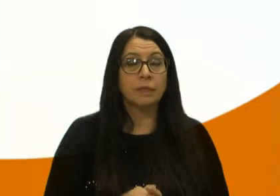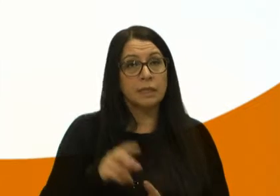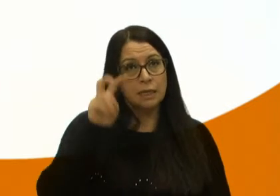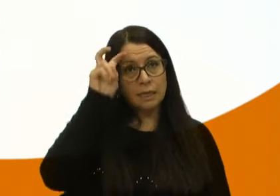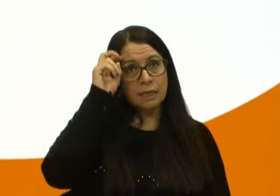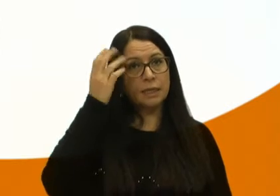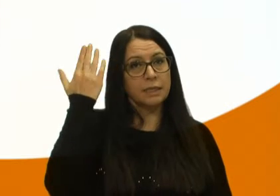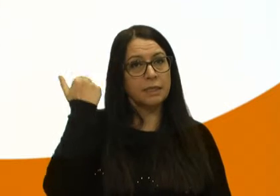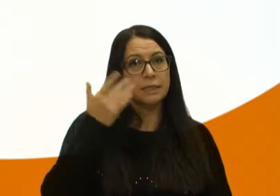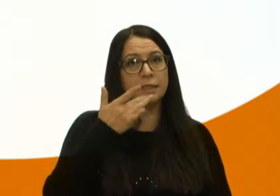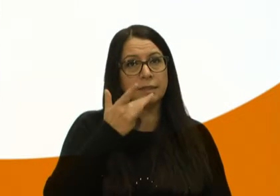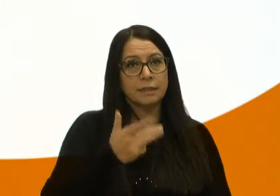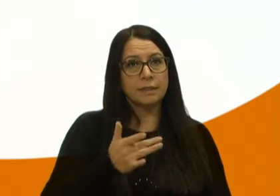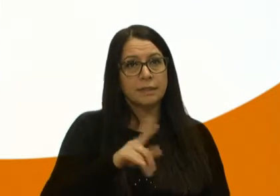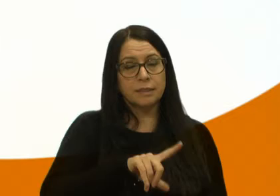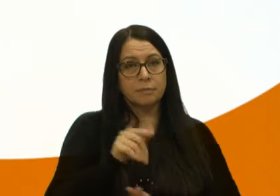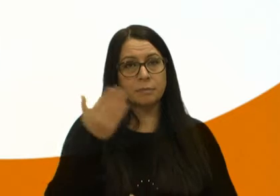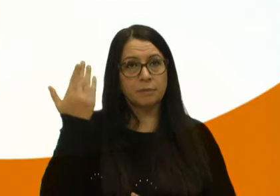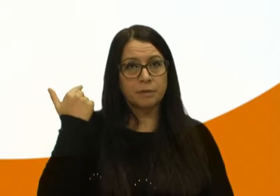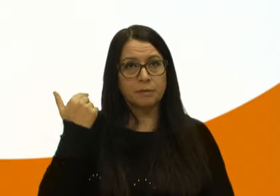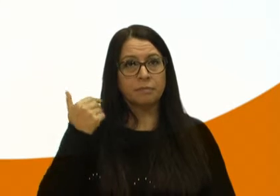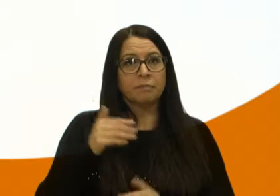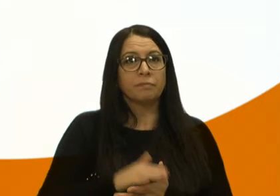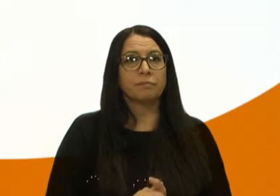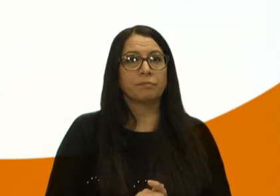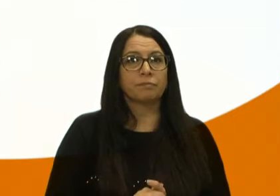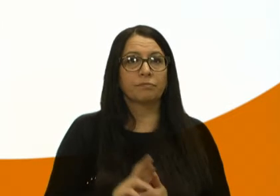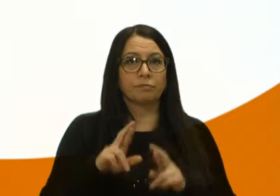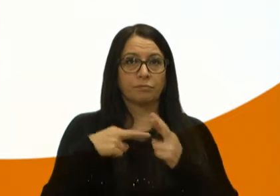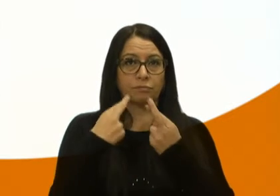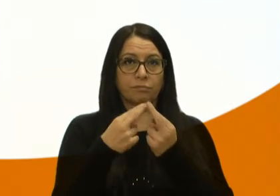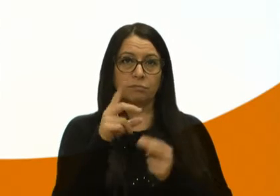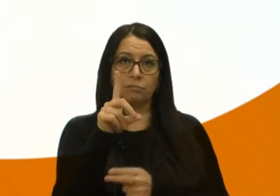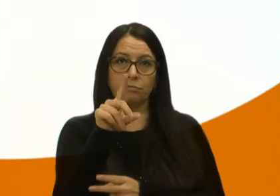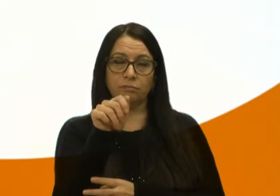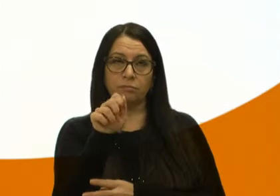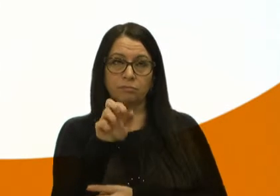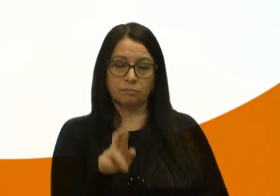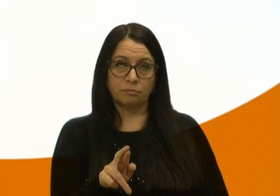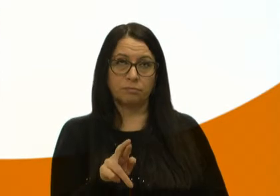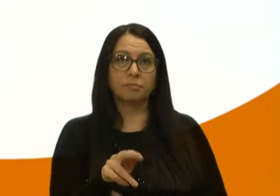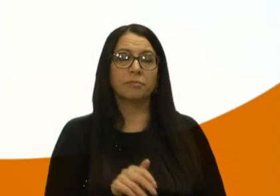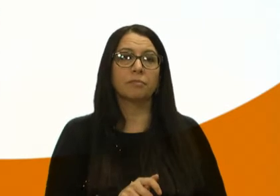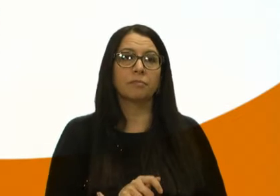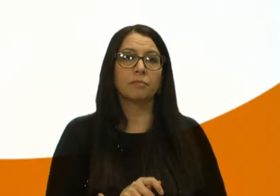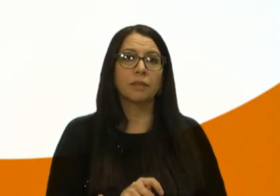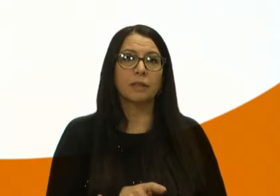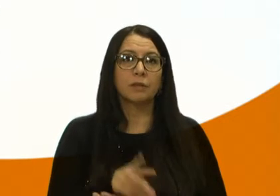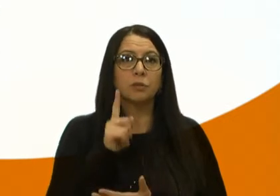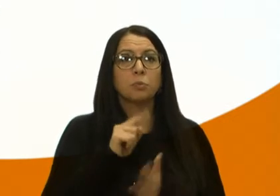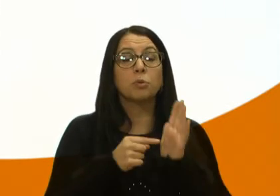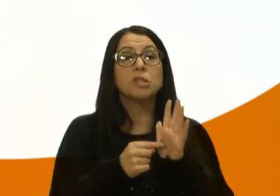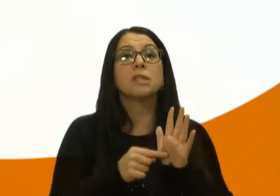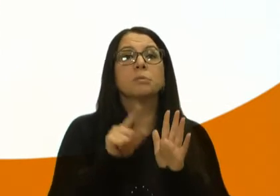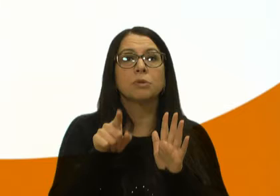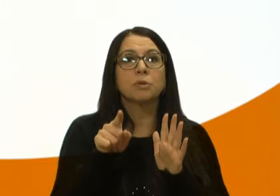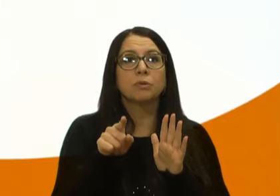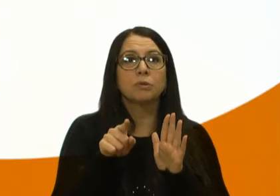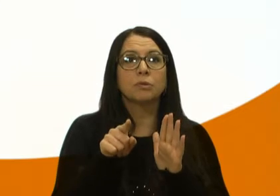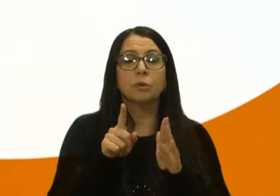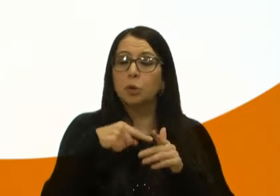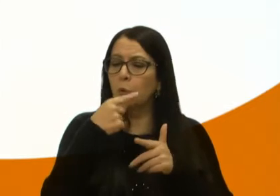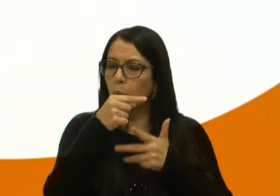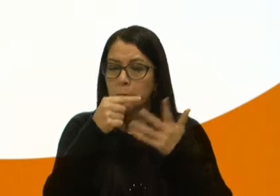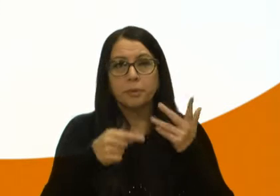-feira à tarde da semana passada, em que nós estivemos nesta reunião com o Daer, nós levamos, então, essa situação, além de